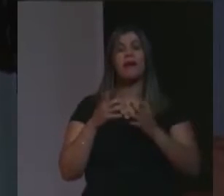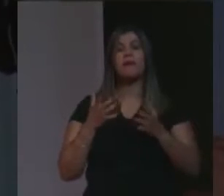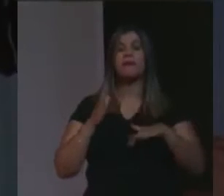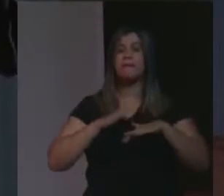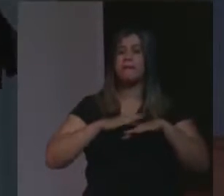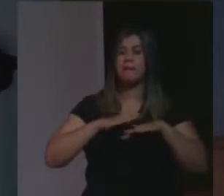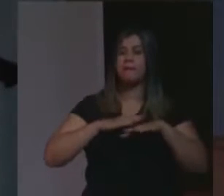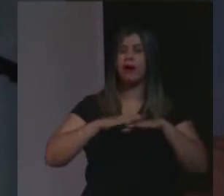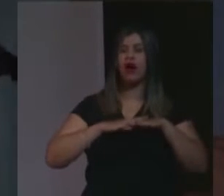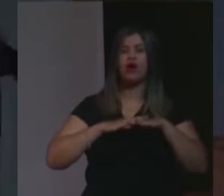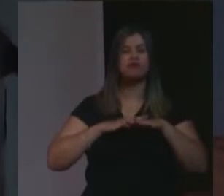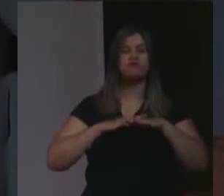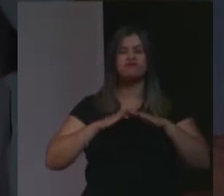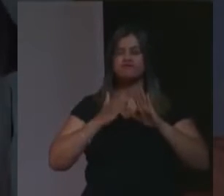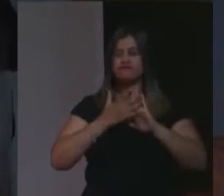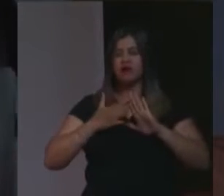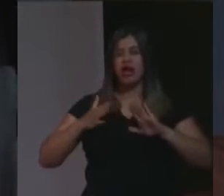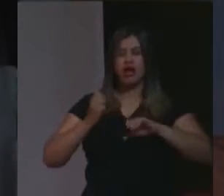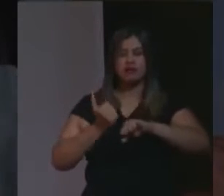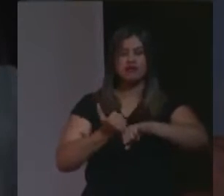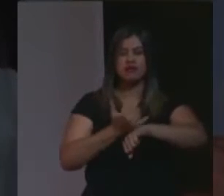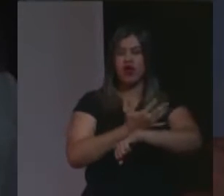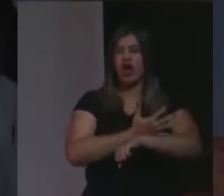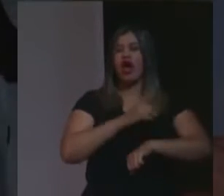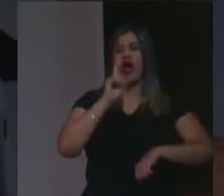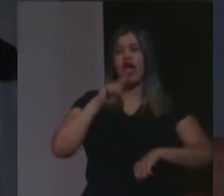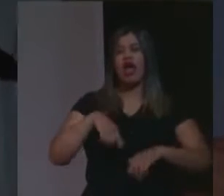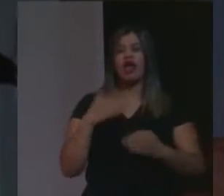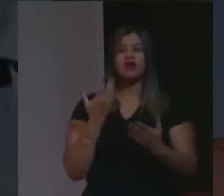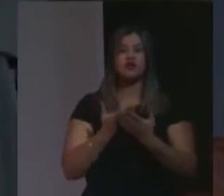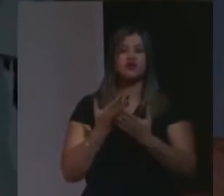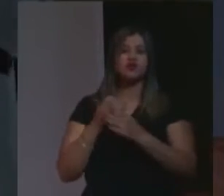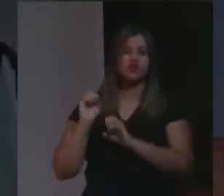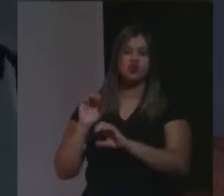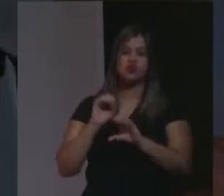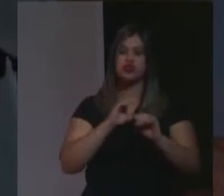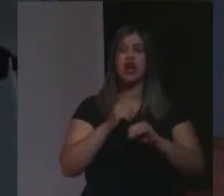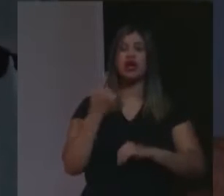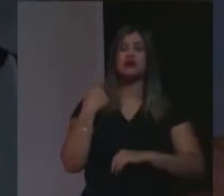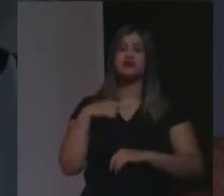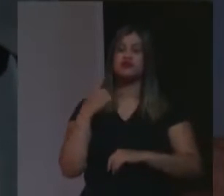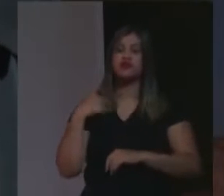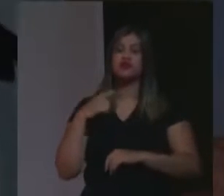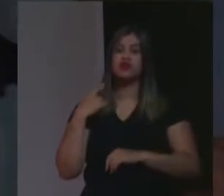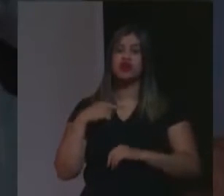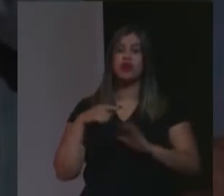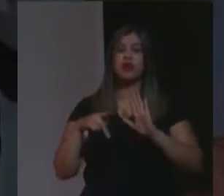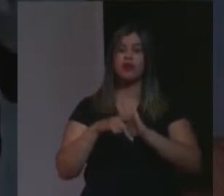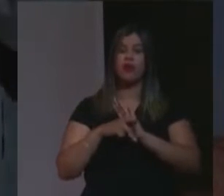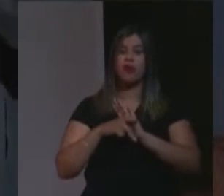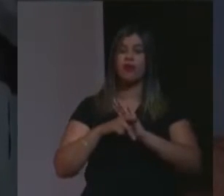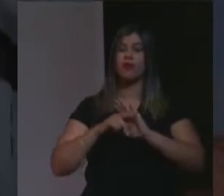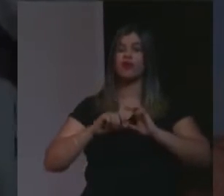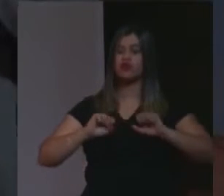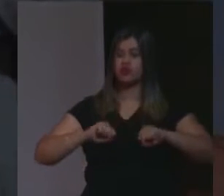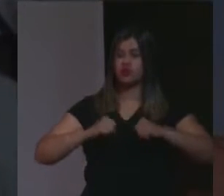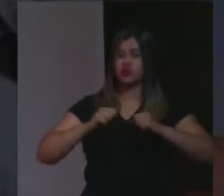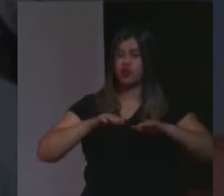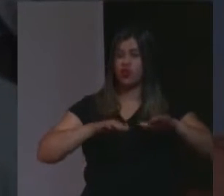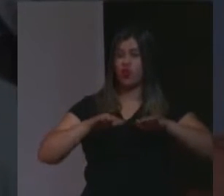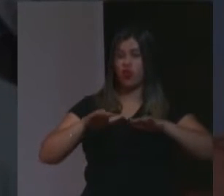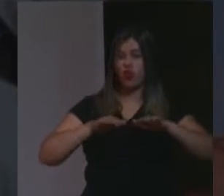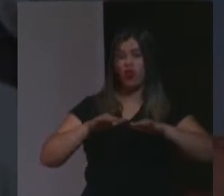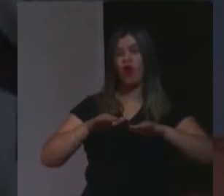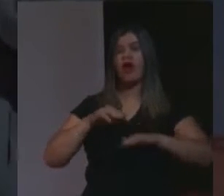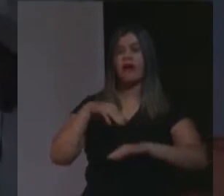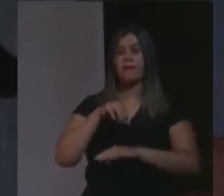mais emocionantes da minha vida, que foi numa aula que eu dei aos advogados do movimento dos Trabalhadores Sem Terras,